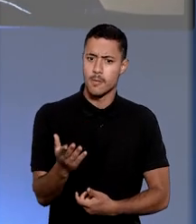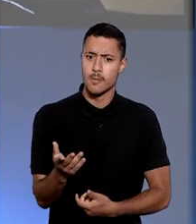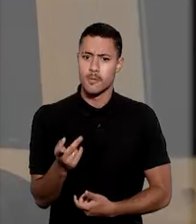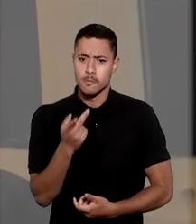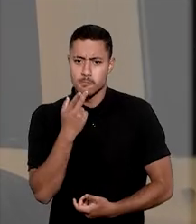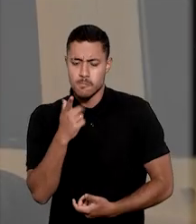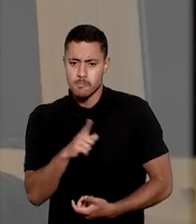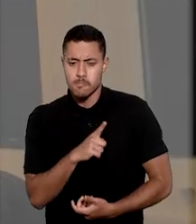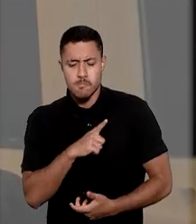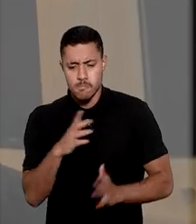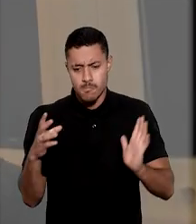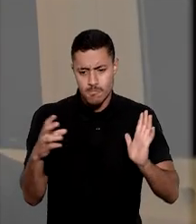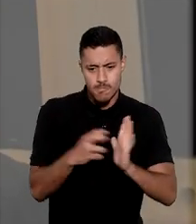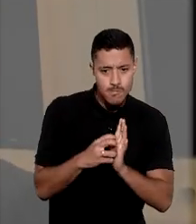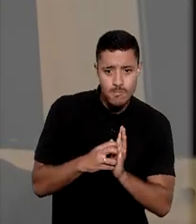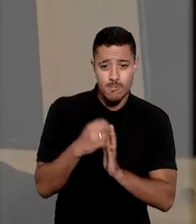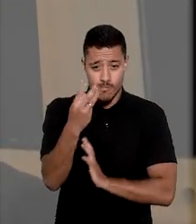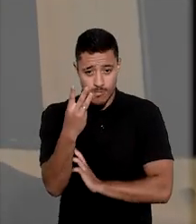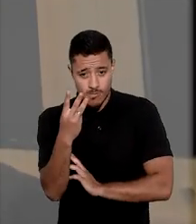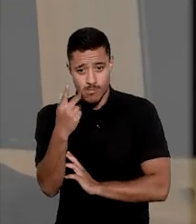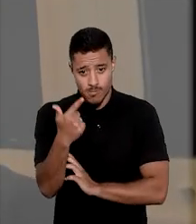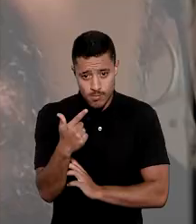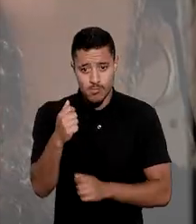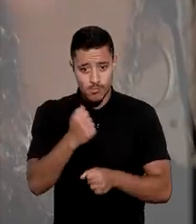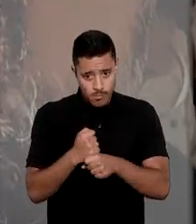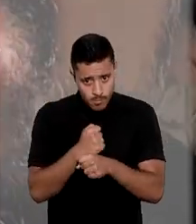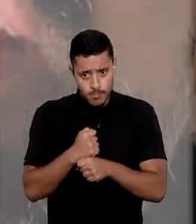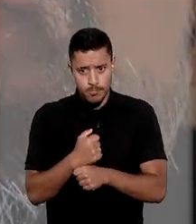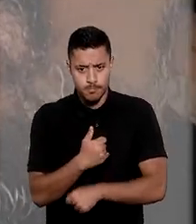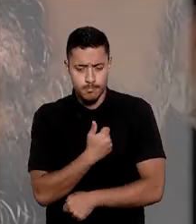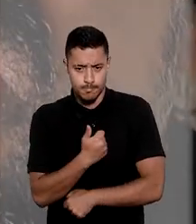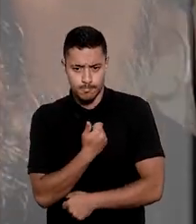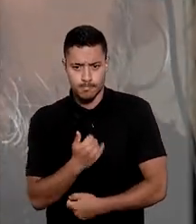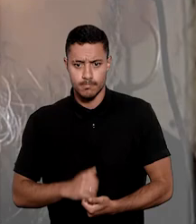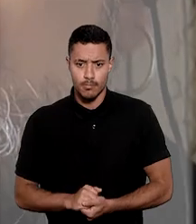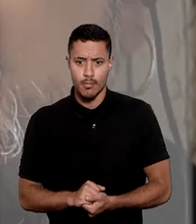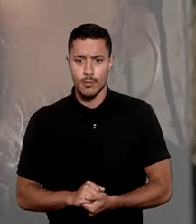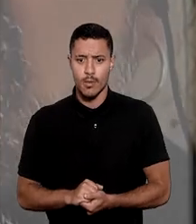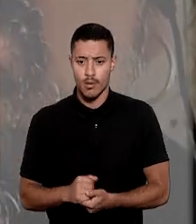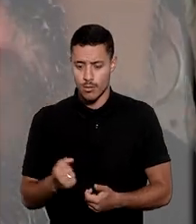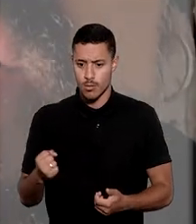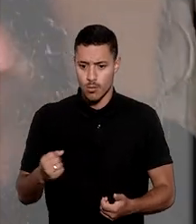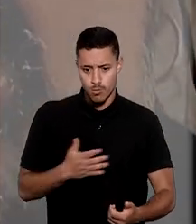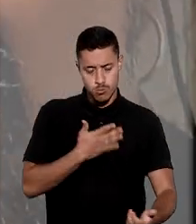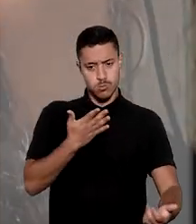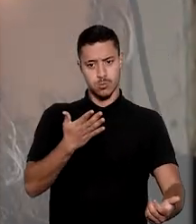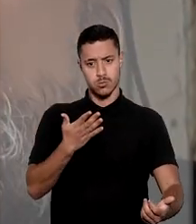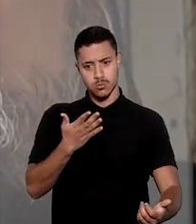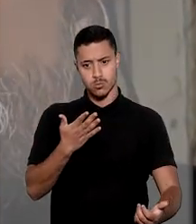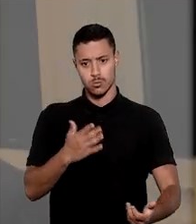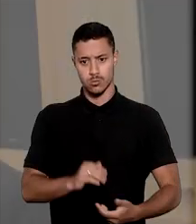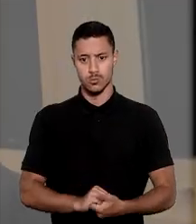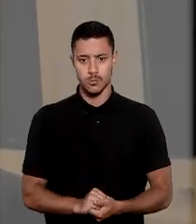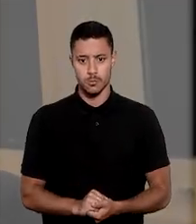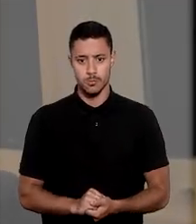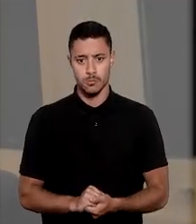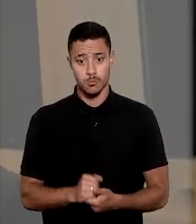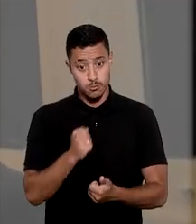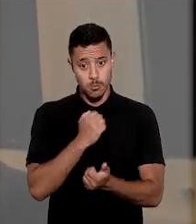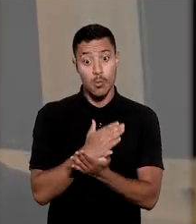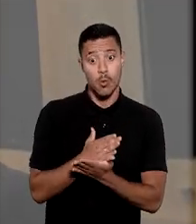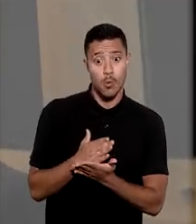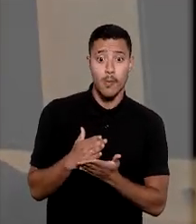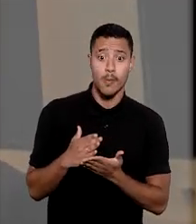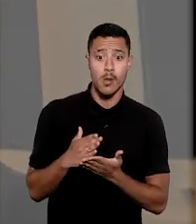portador do vírus HIV aos 32 anos. Ele conta que se surpreendeu com o resultado. No início,